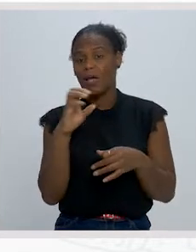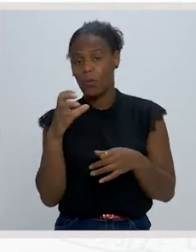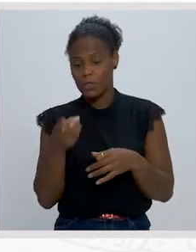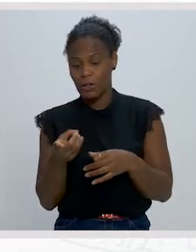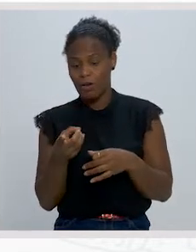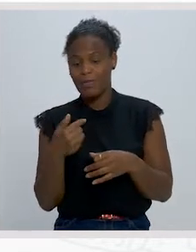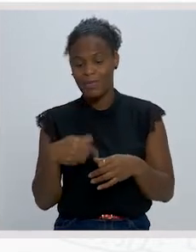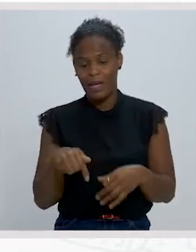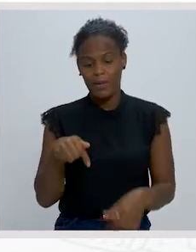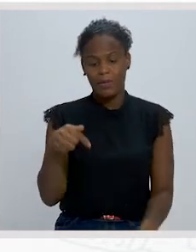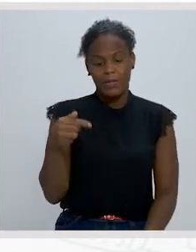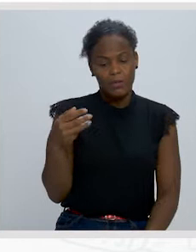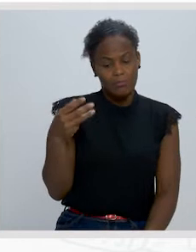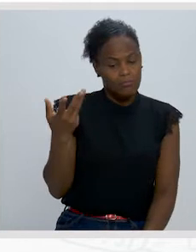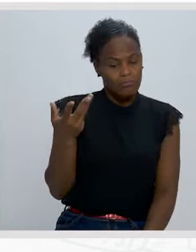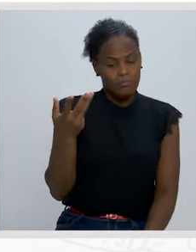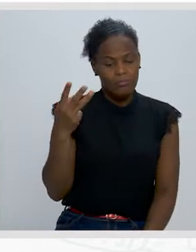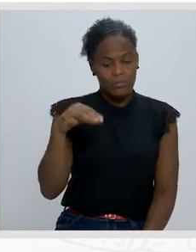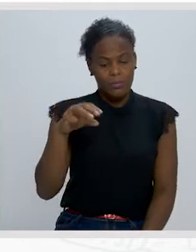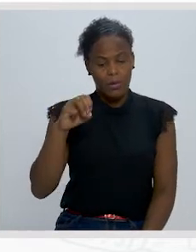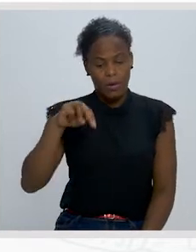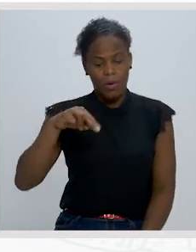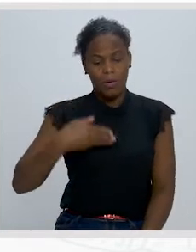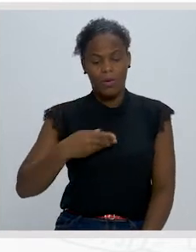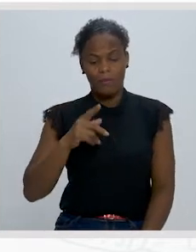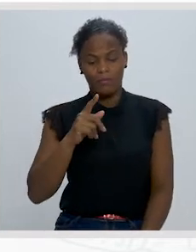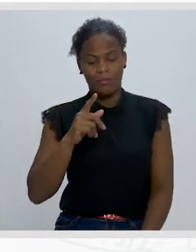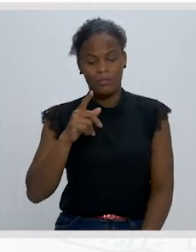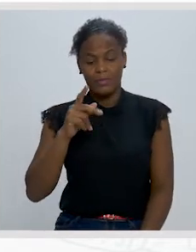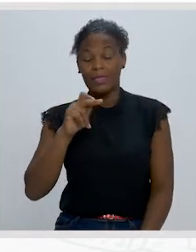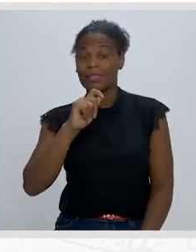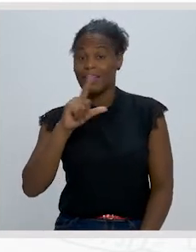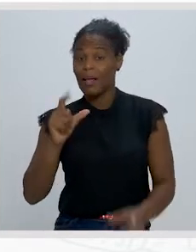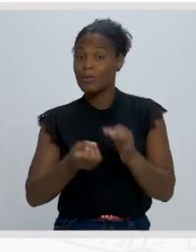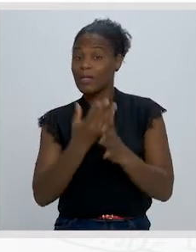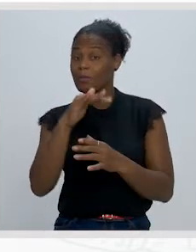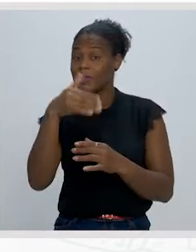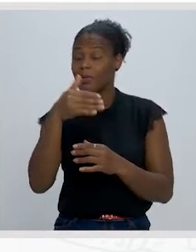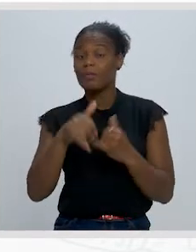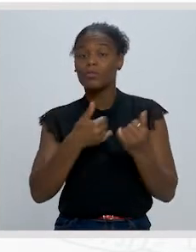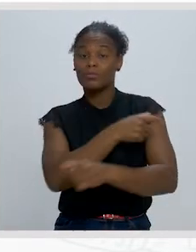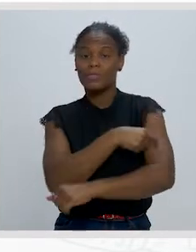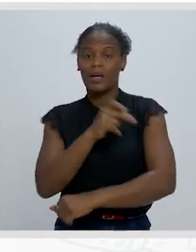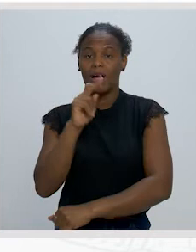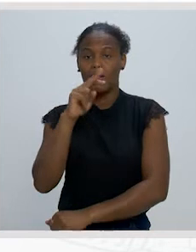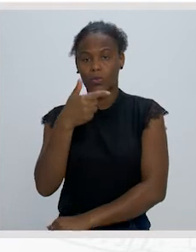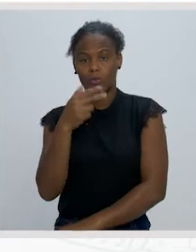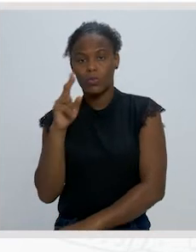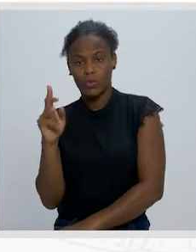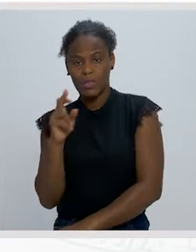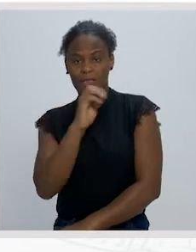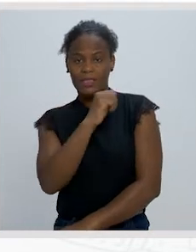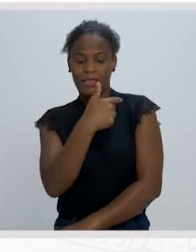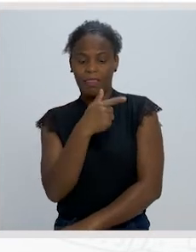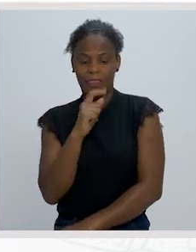tendo Baudelaire como precursor e como os principais representantes, Arthur Rimbaud, Stéphane